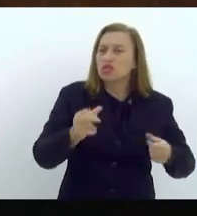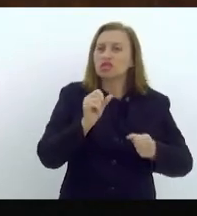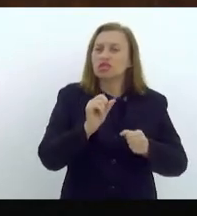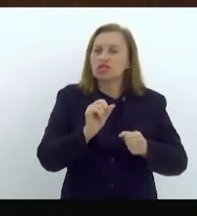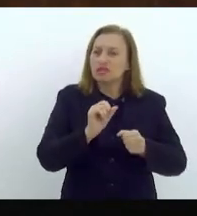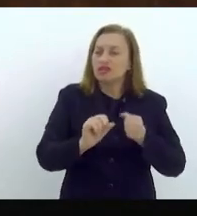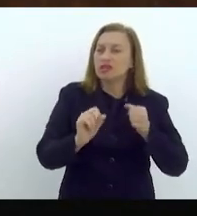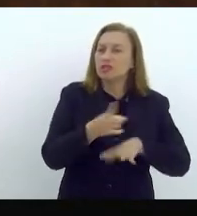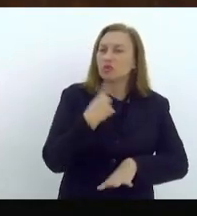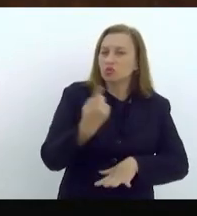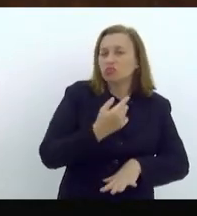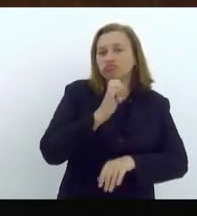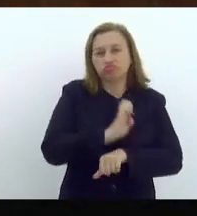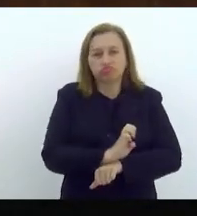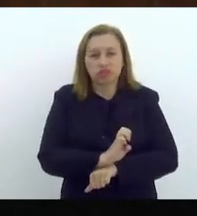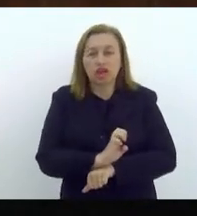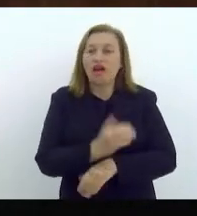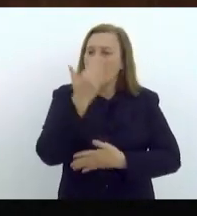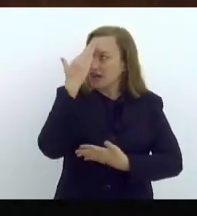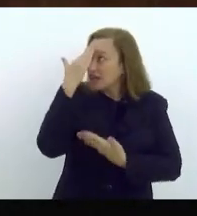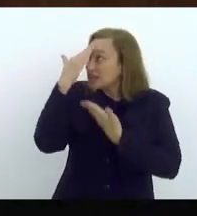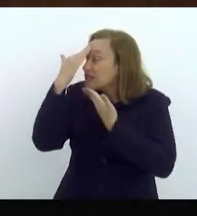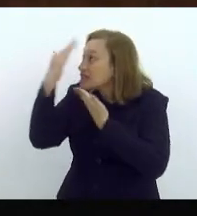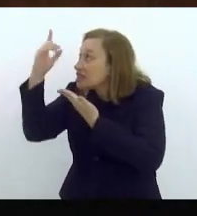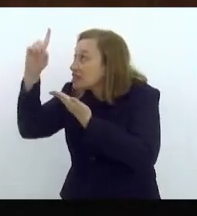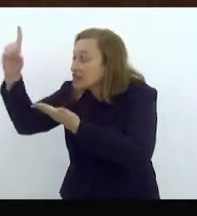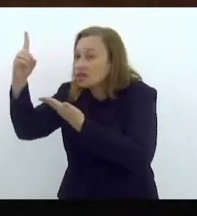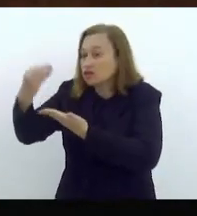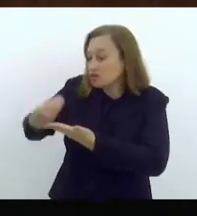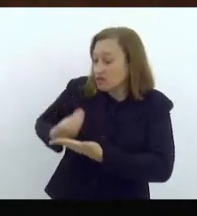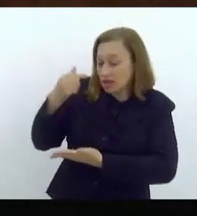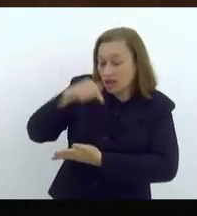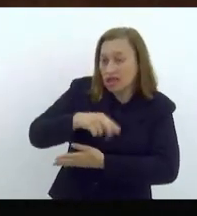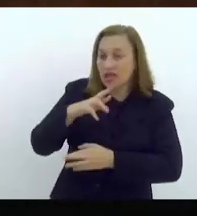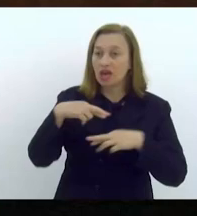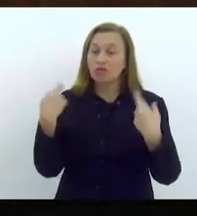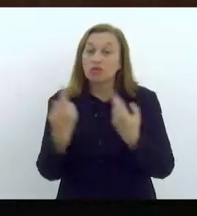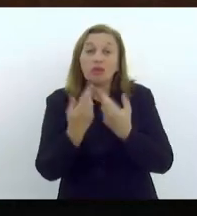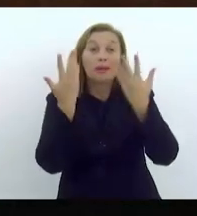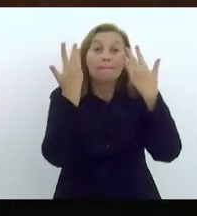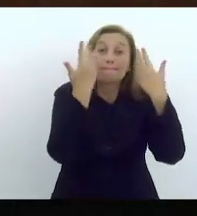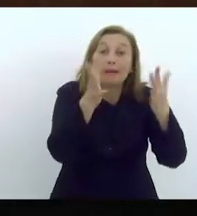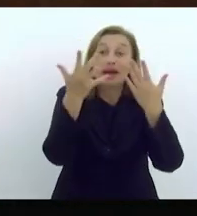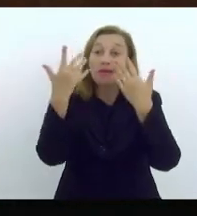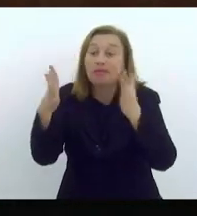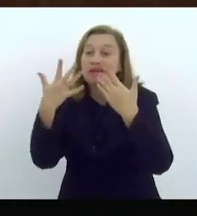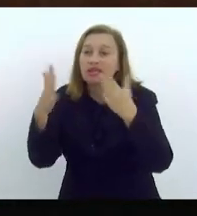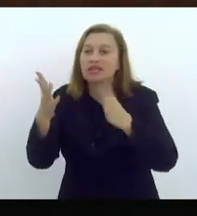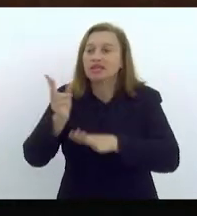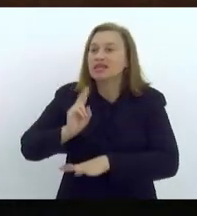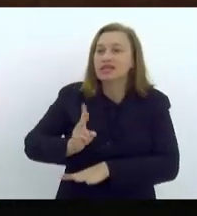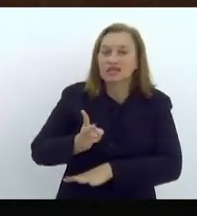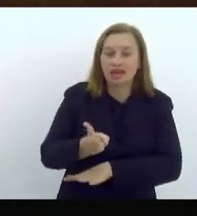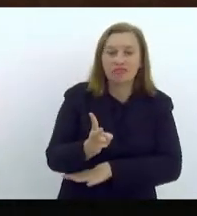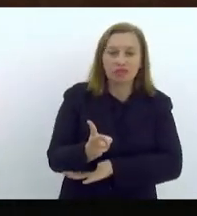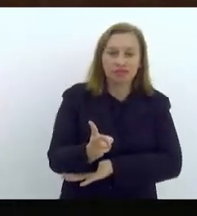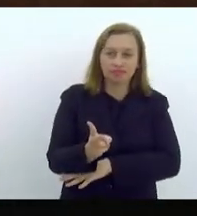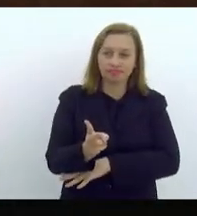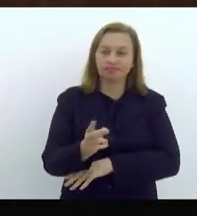Estado, agradecer a Deus por estarmos aqui reunidos e parabenizar o sempre ágil